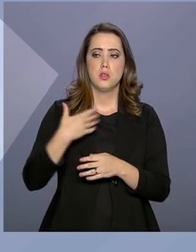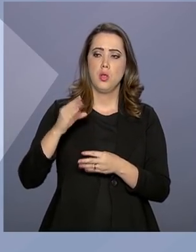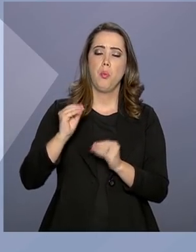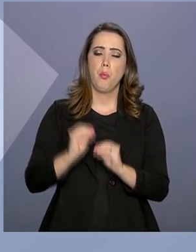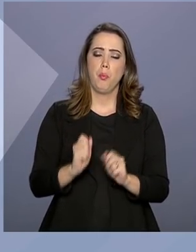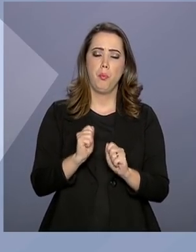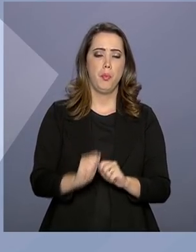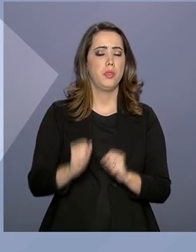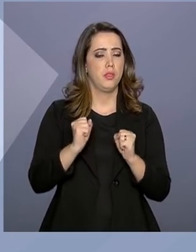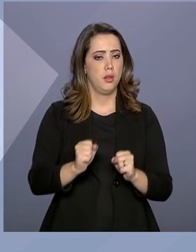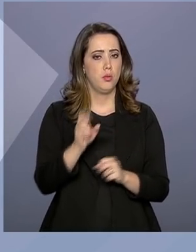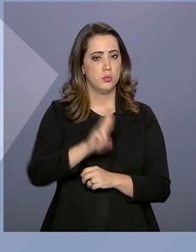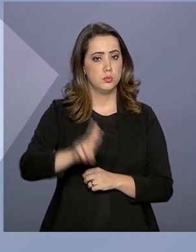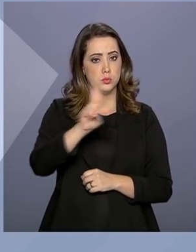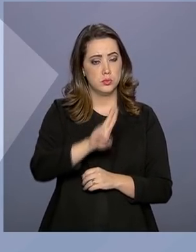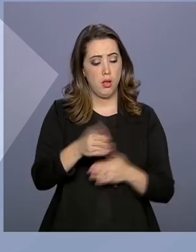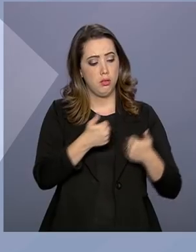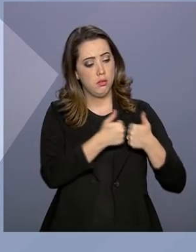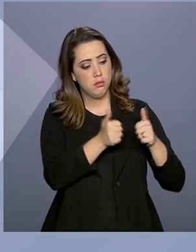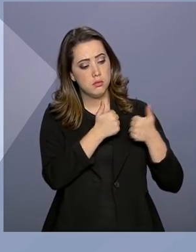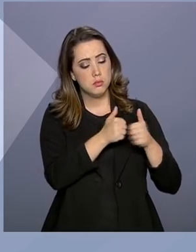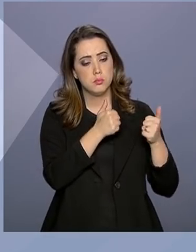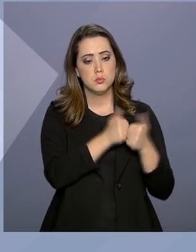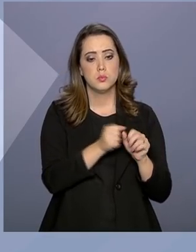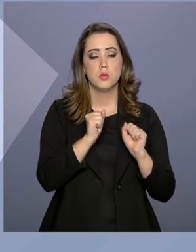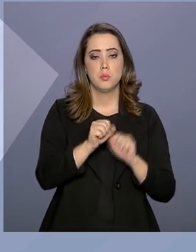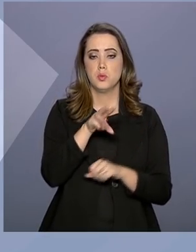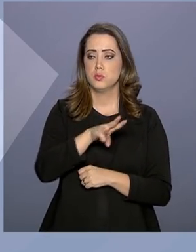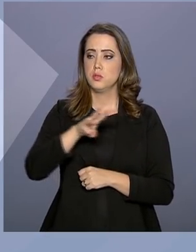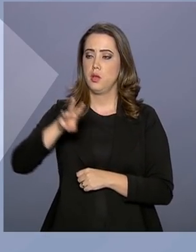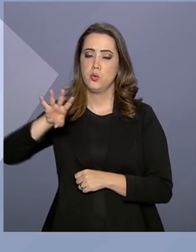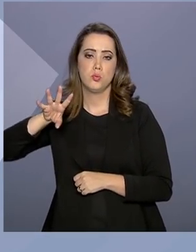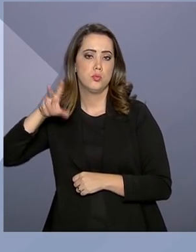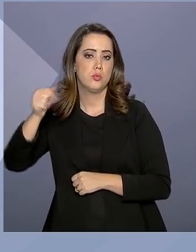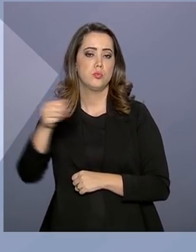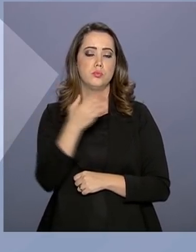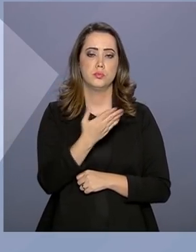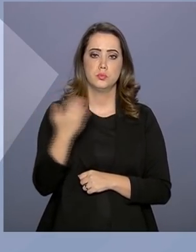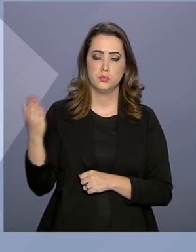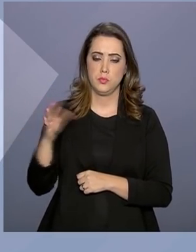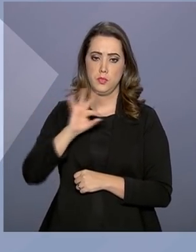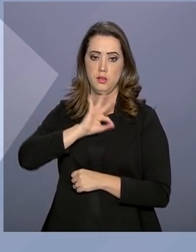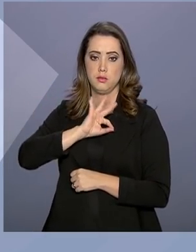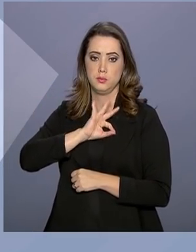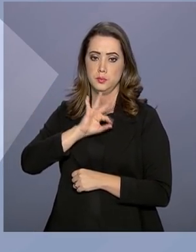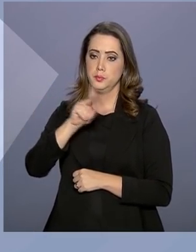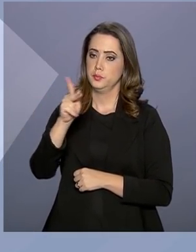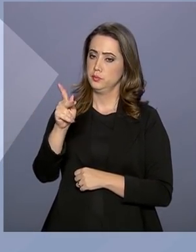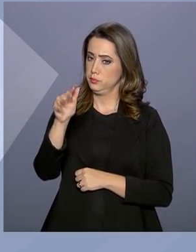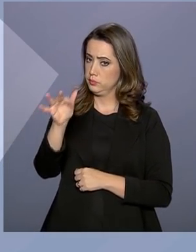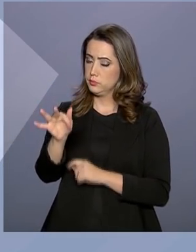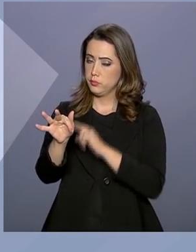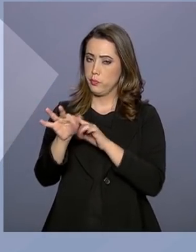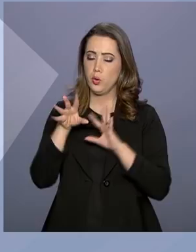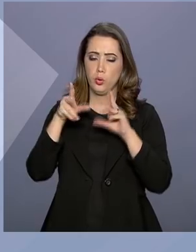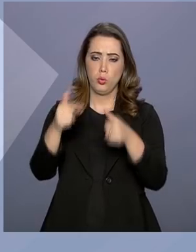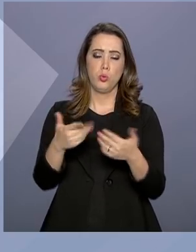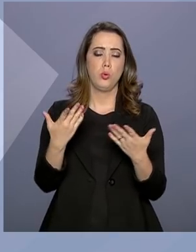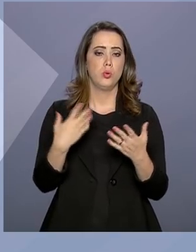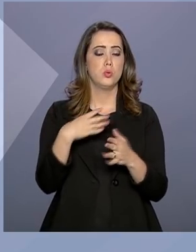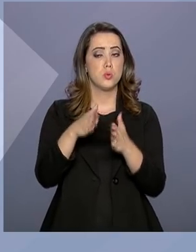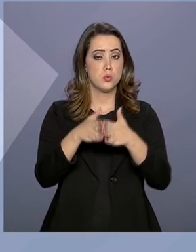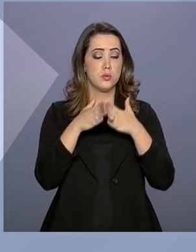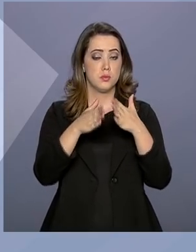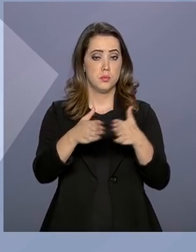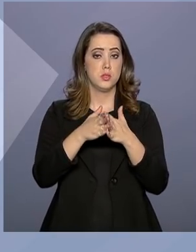porte de arma de fogo serão realizados pela internet no portal da Polícia Federal. E todo o processamento dos